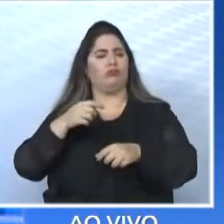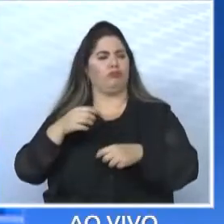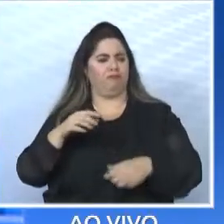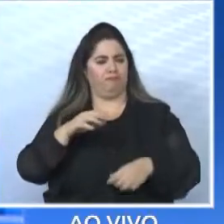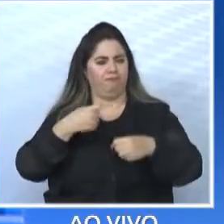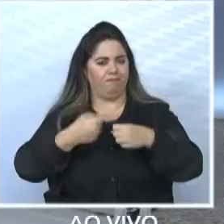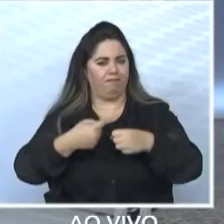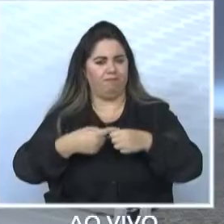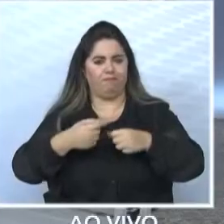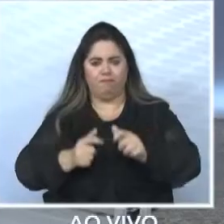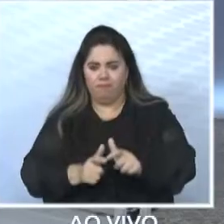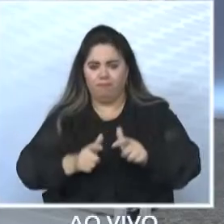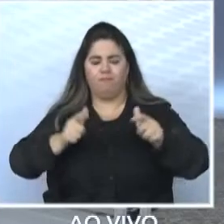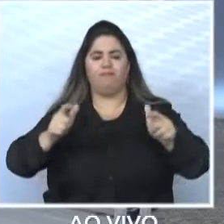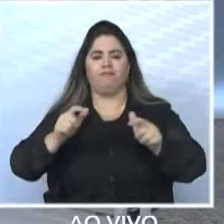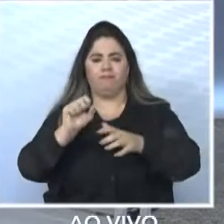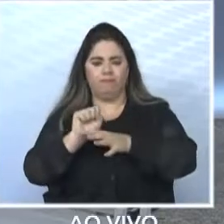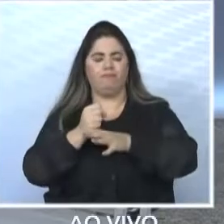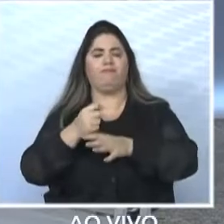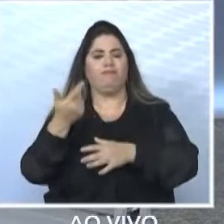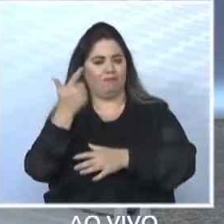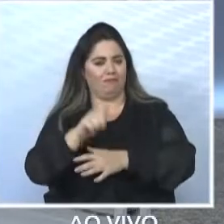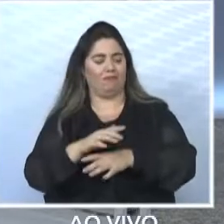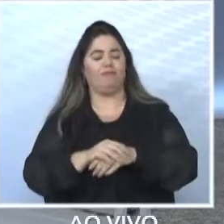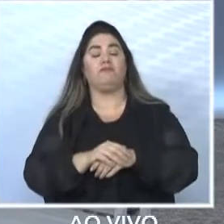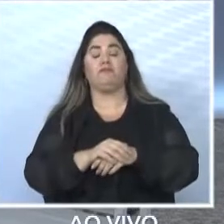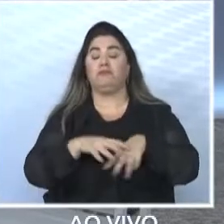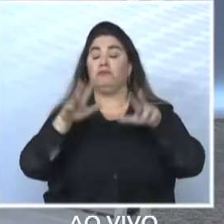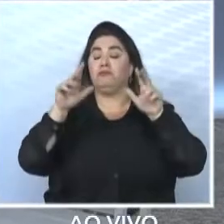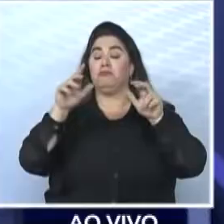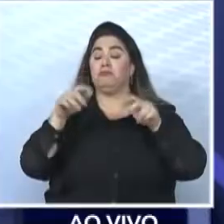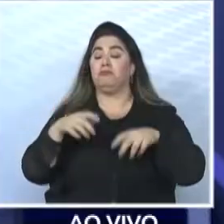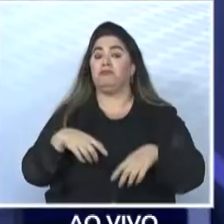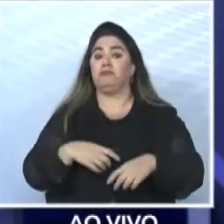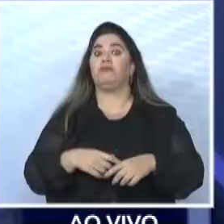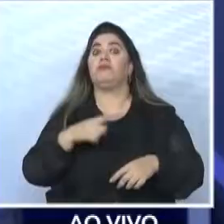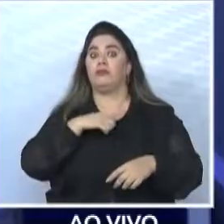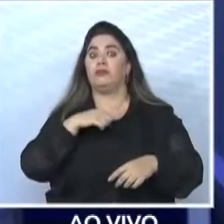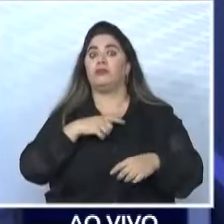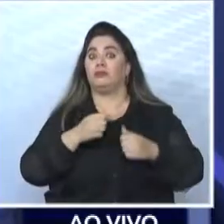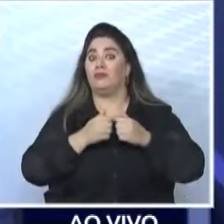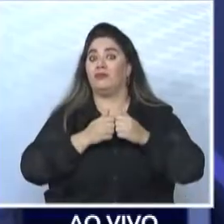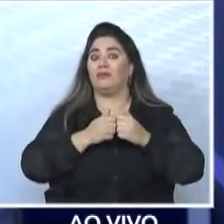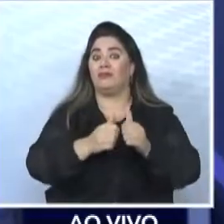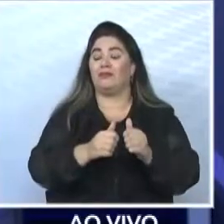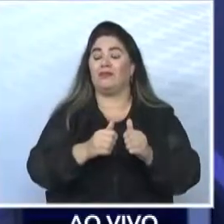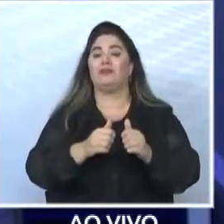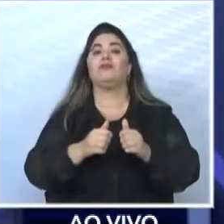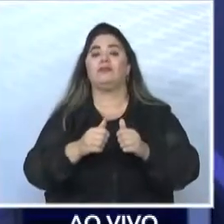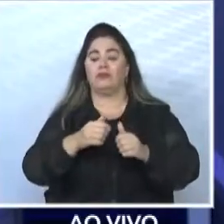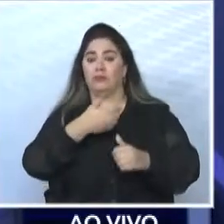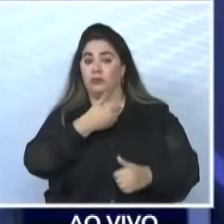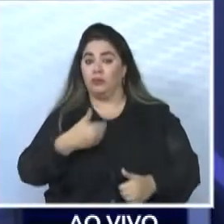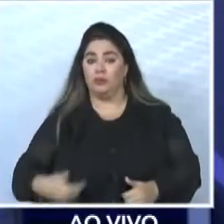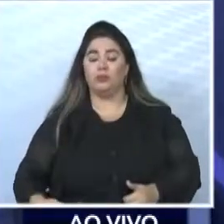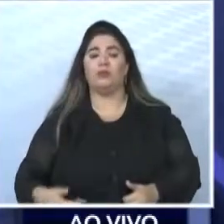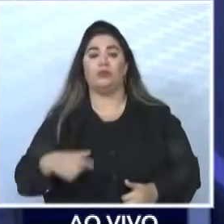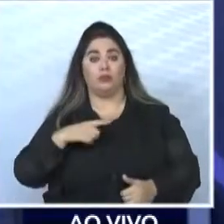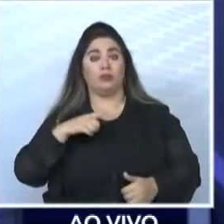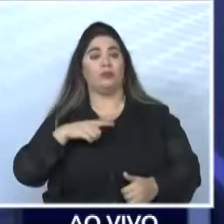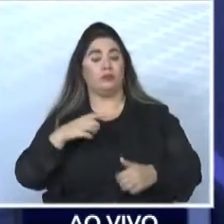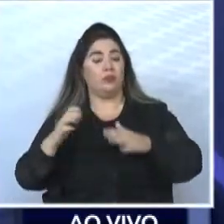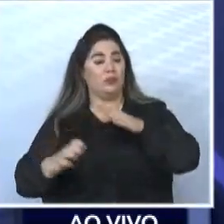forte novamente. Candidato, uma outra questão muito polêmica em Franca é o transporte público. Nós temos uma empresa que está há muitos anos, há décadas,